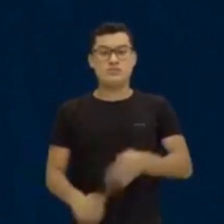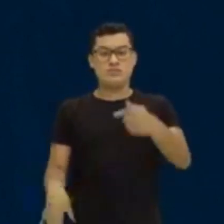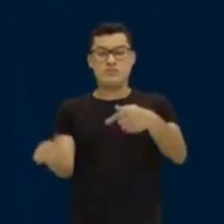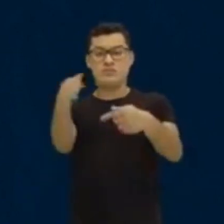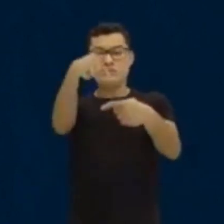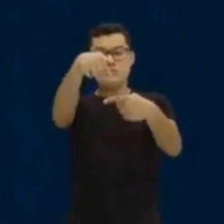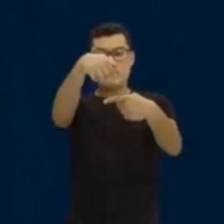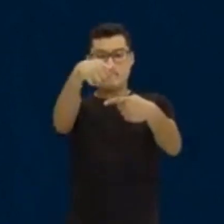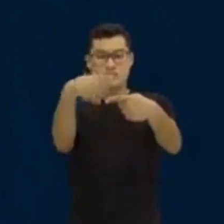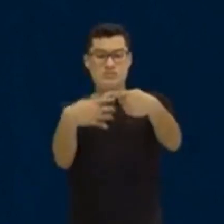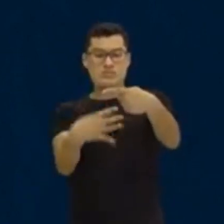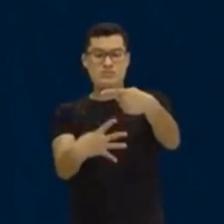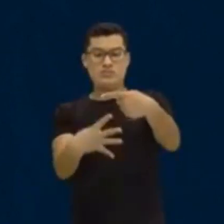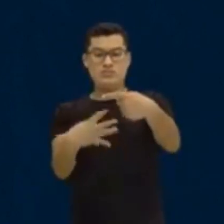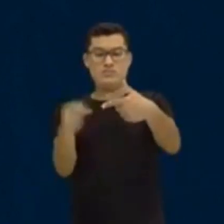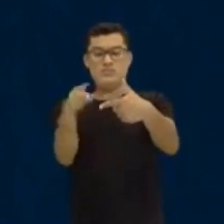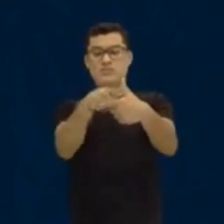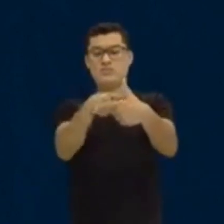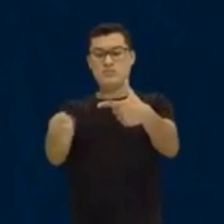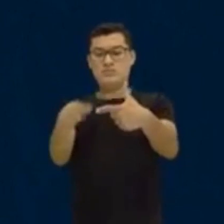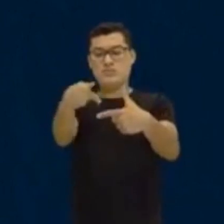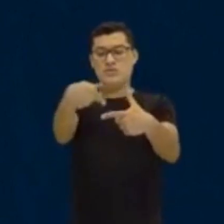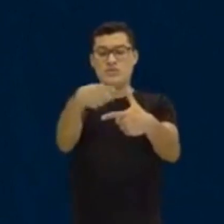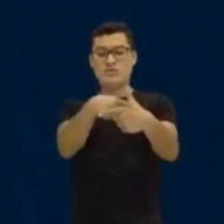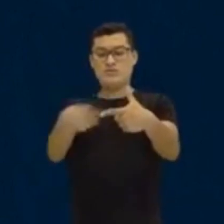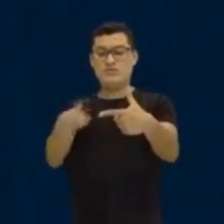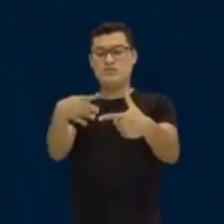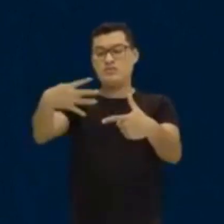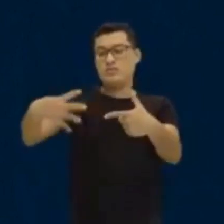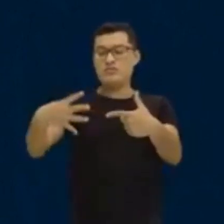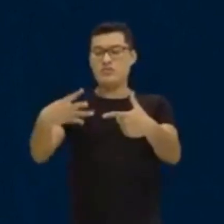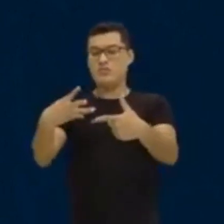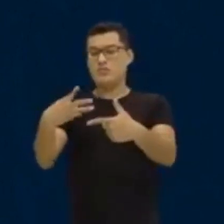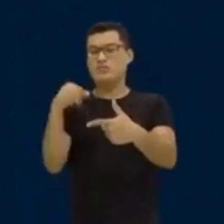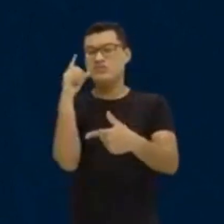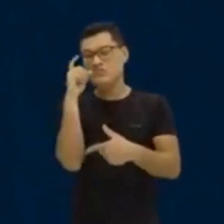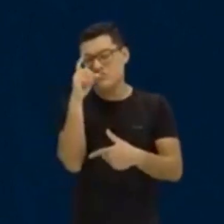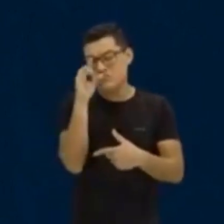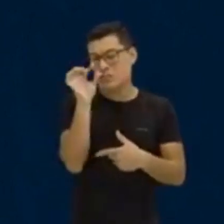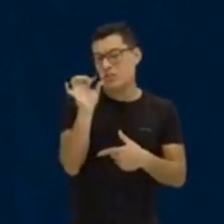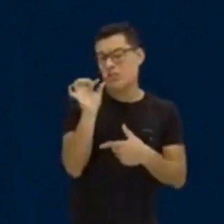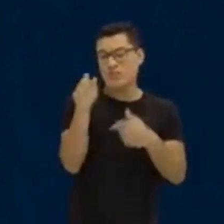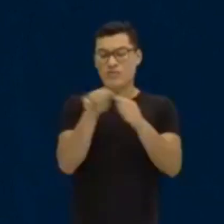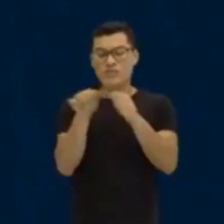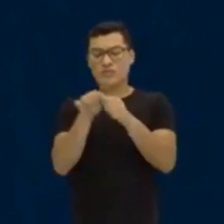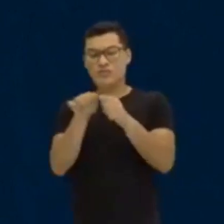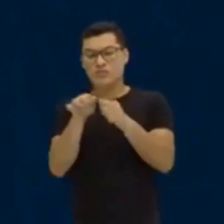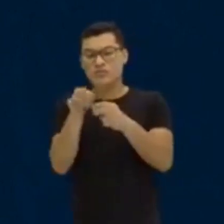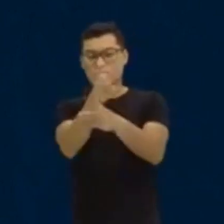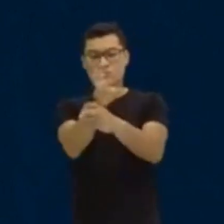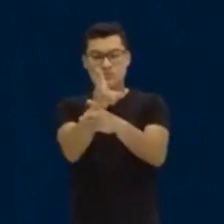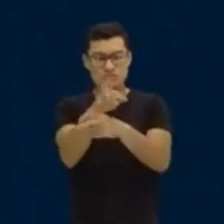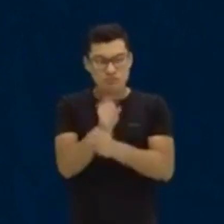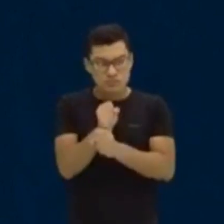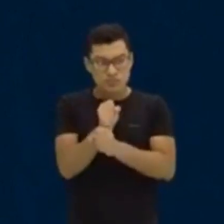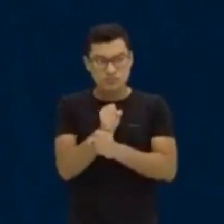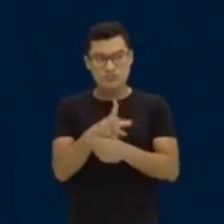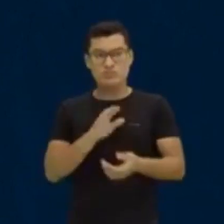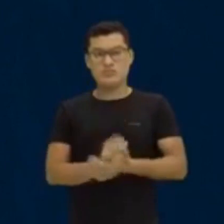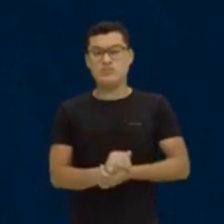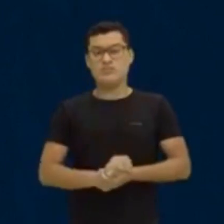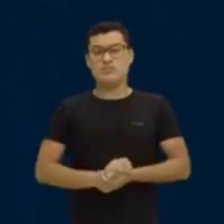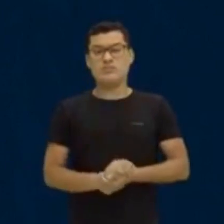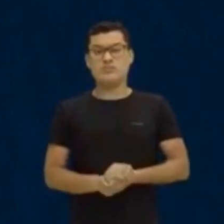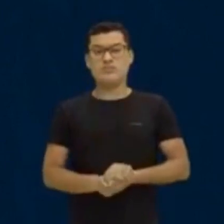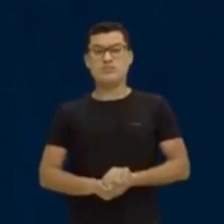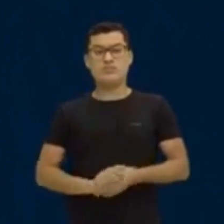7 dividido por 4. Essa é um pouquinho mais complicada, né? Então, vamos fazer a conta dessa aqui. 7